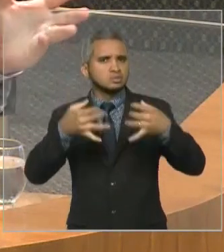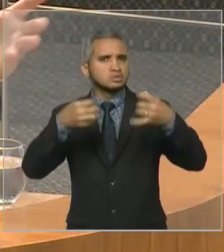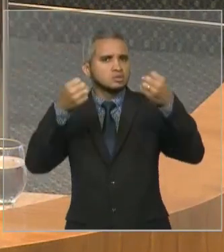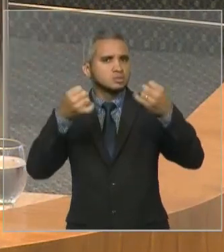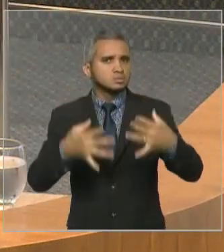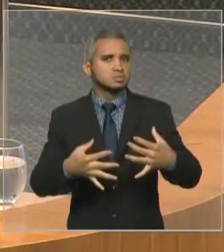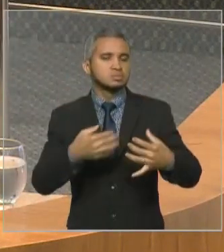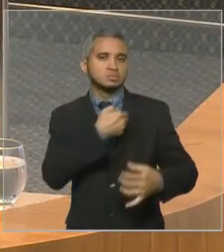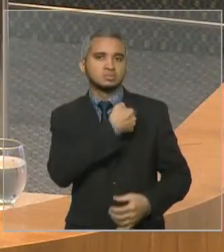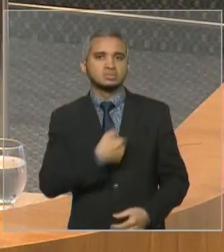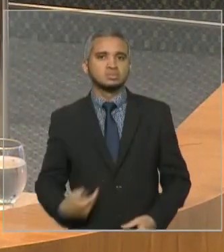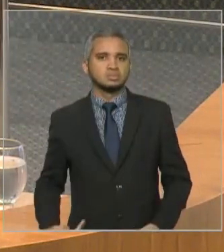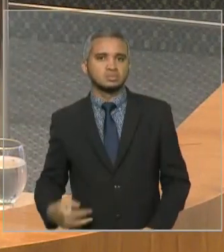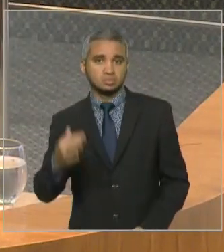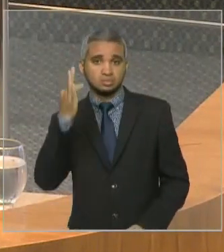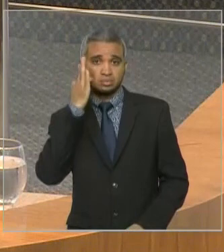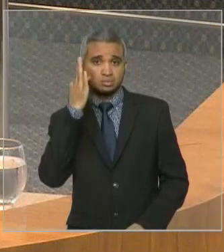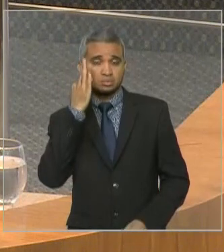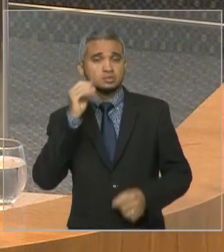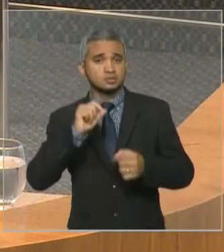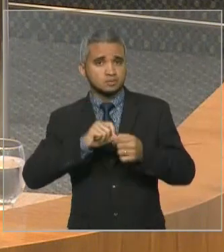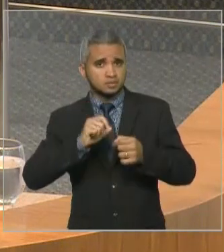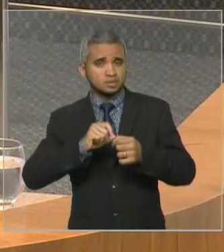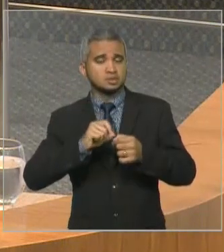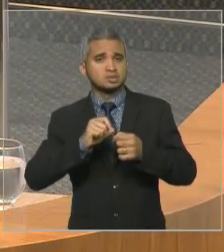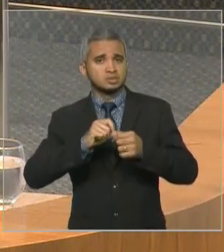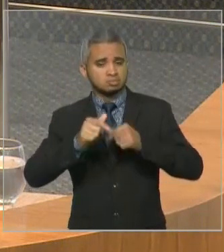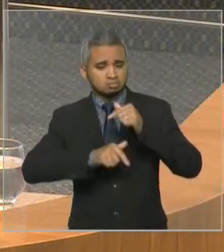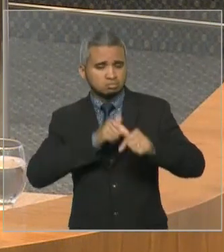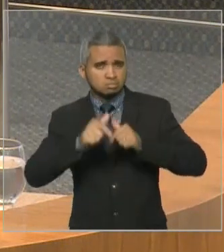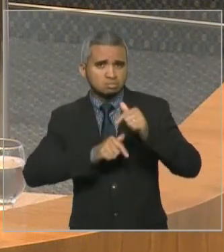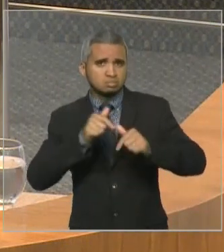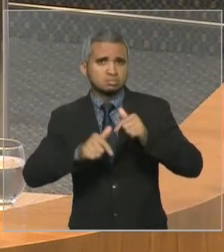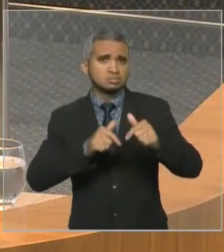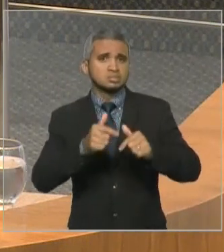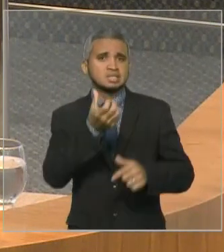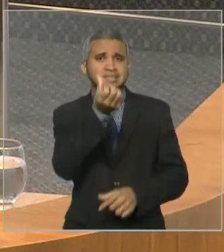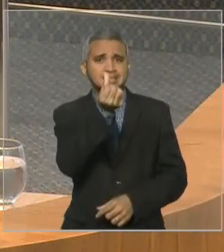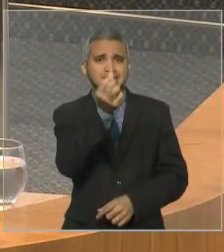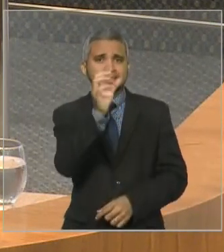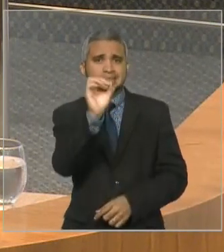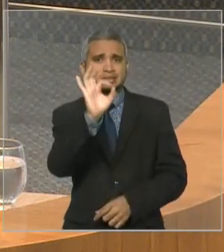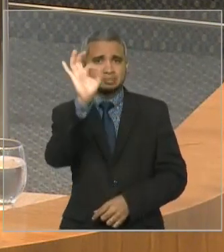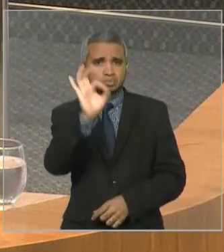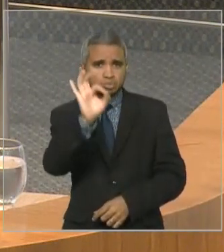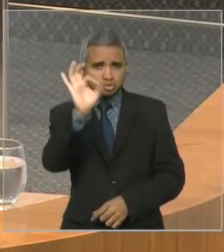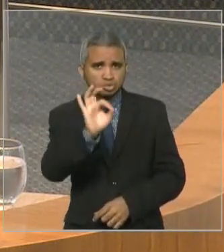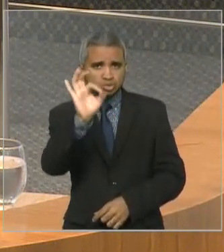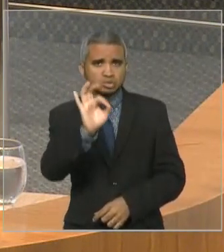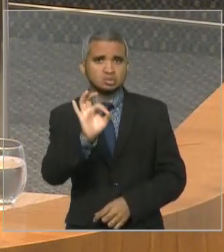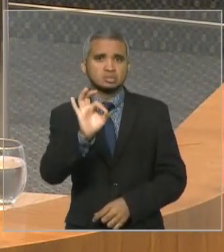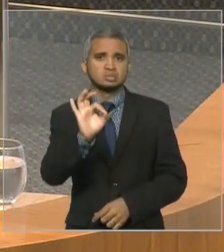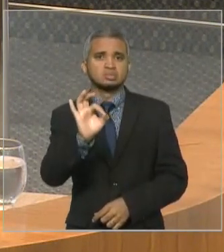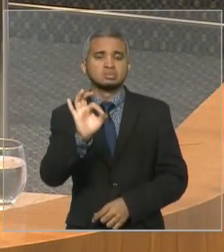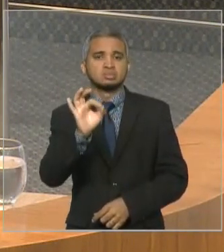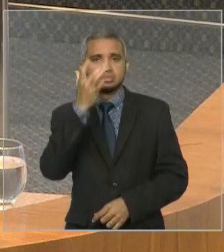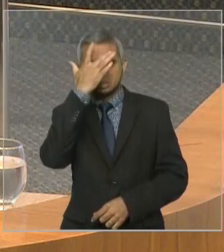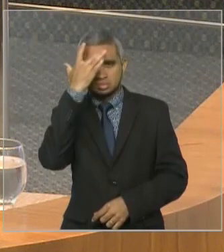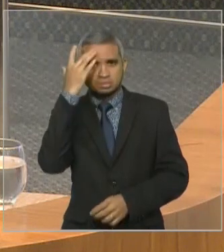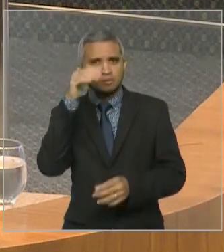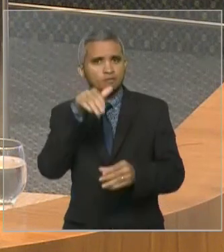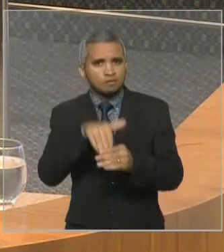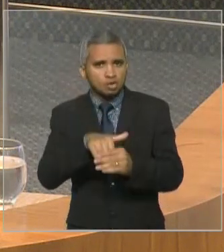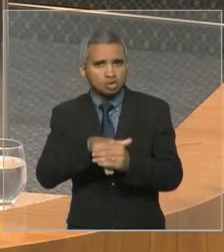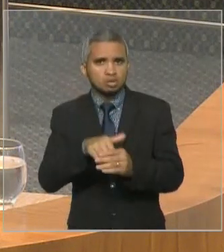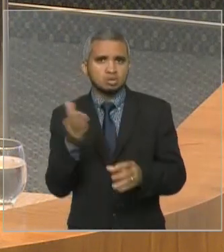é que foi reconhecido por 60% da população do Maranhão e uma vitória no primeiro turno. E a vontade do